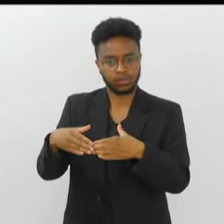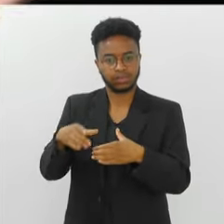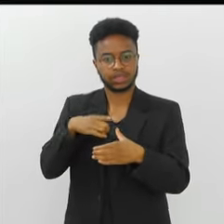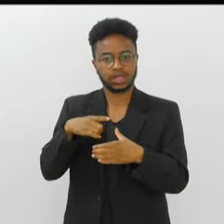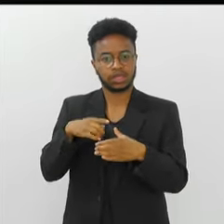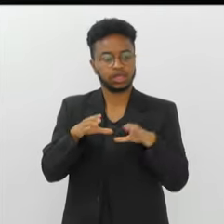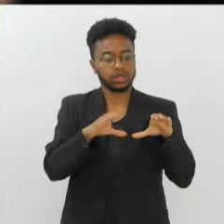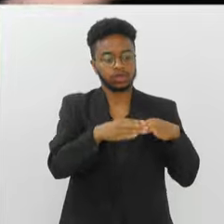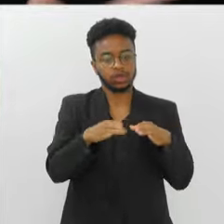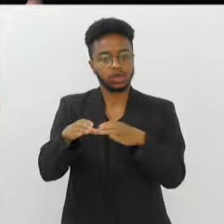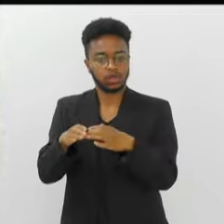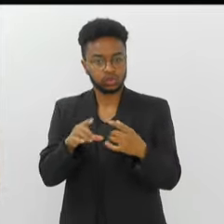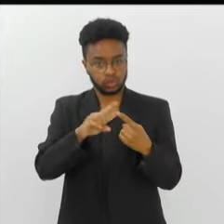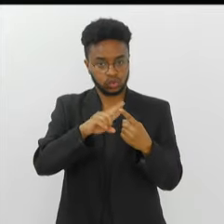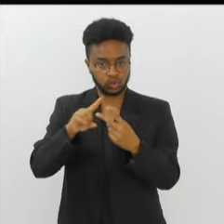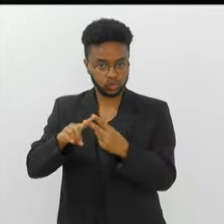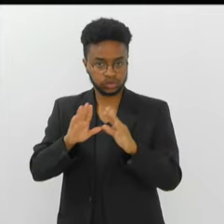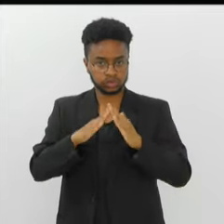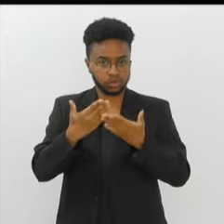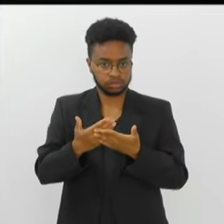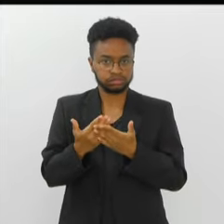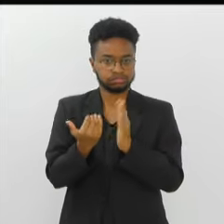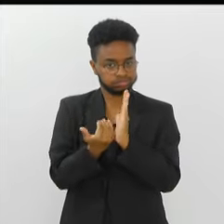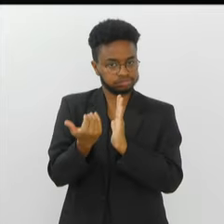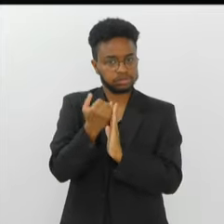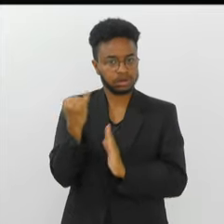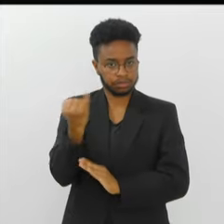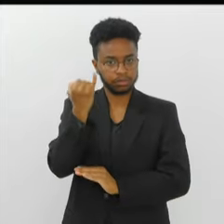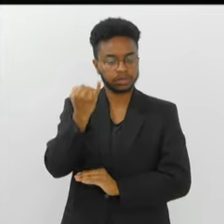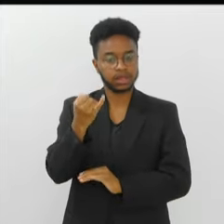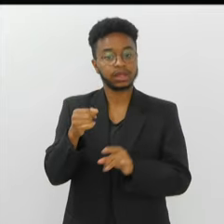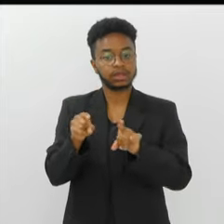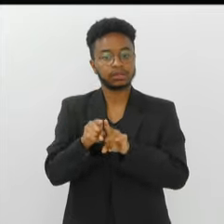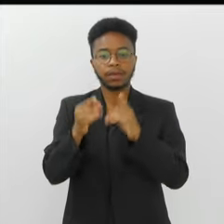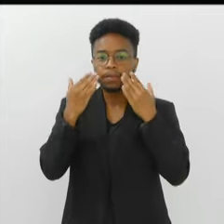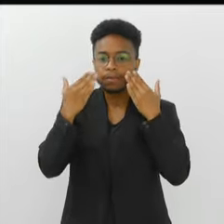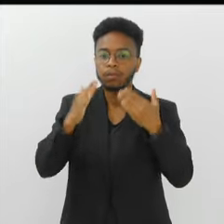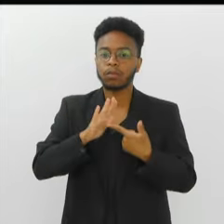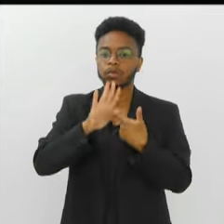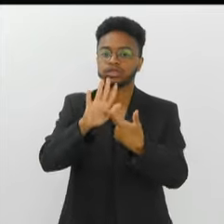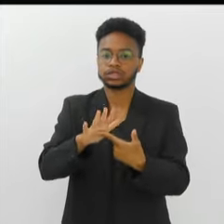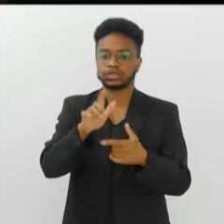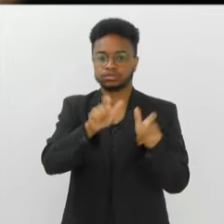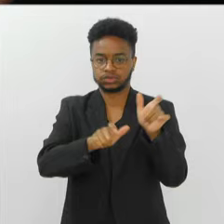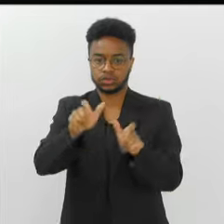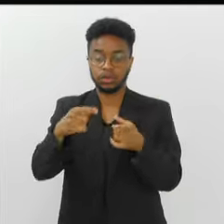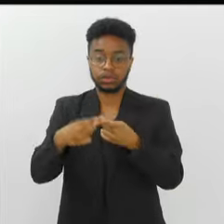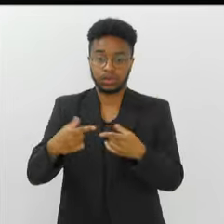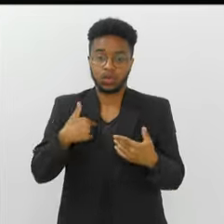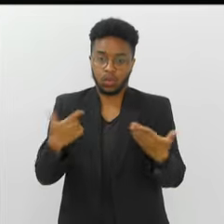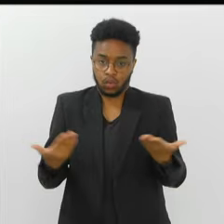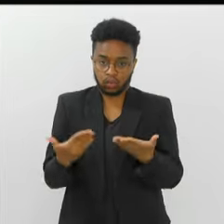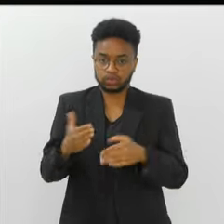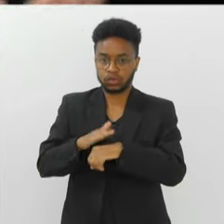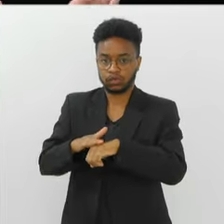posto diante de uma comunidade, de duas grandes comunidades gigantescas. Isso para o público. Então,